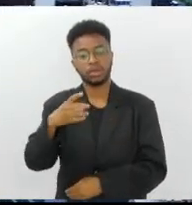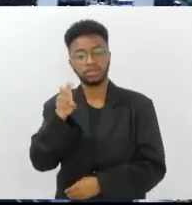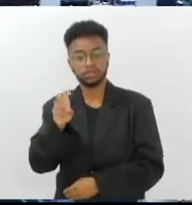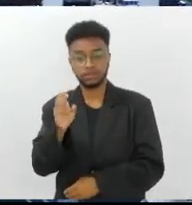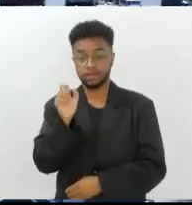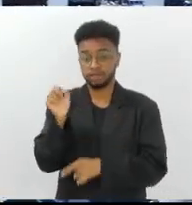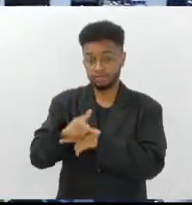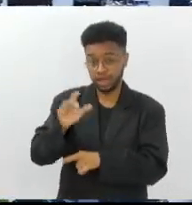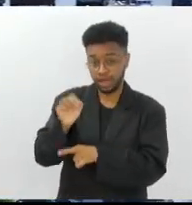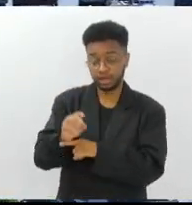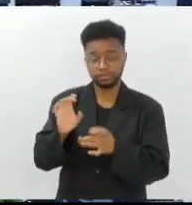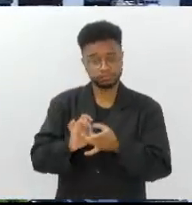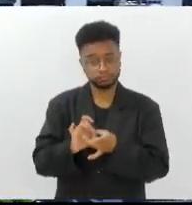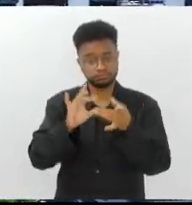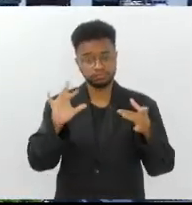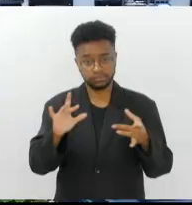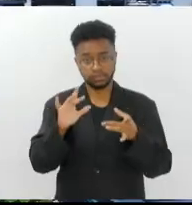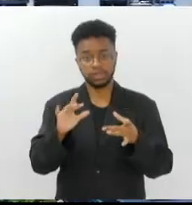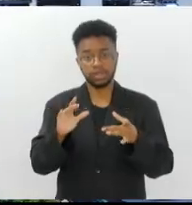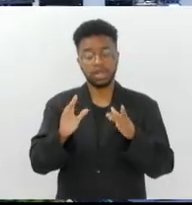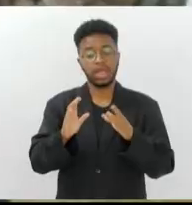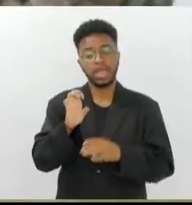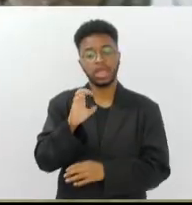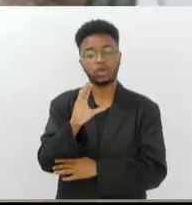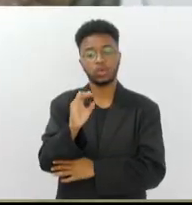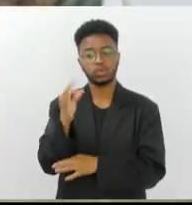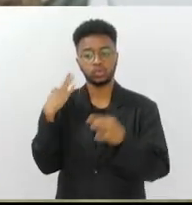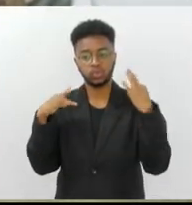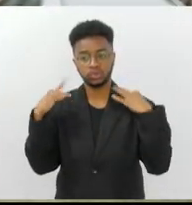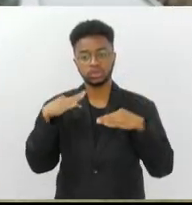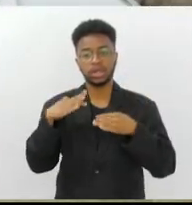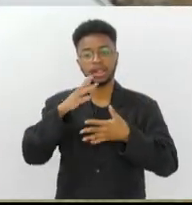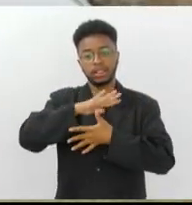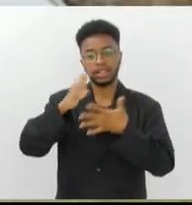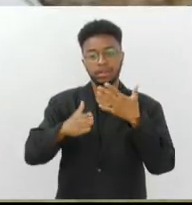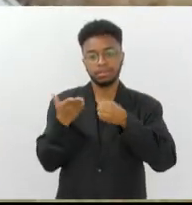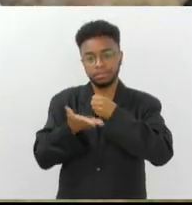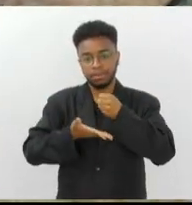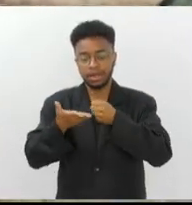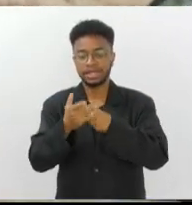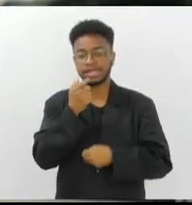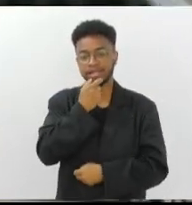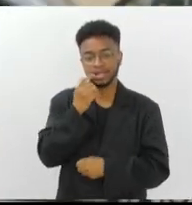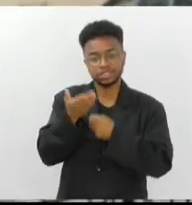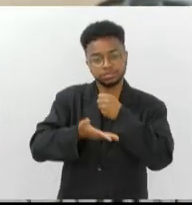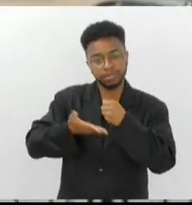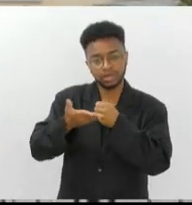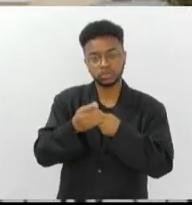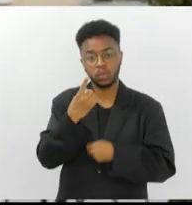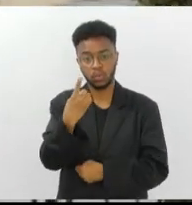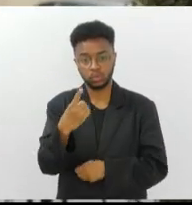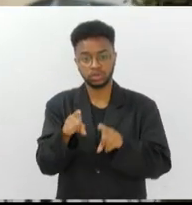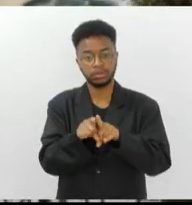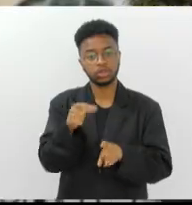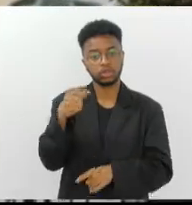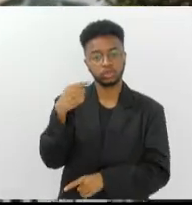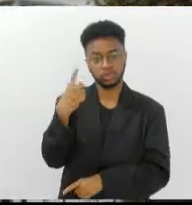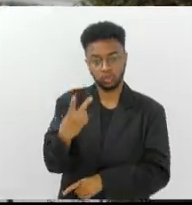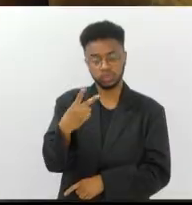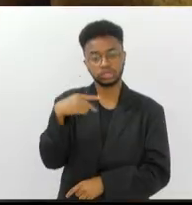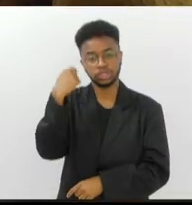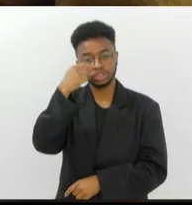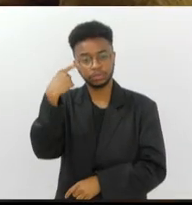vagas disponíveis em ecoturismo, libras básico, inglês básico 1 e 2, espanhol